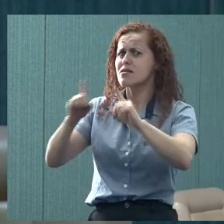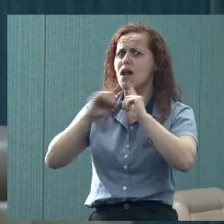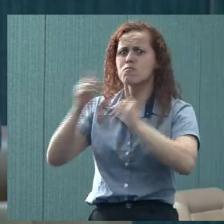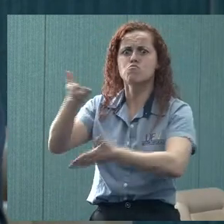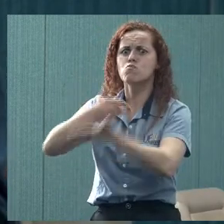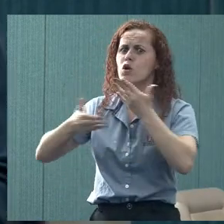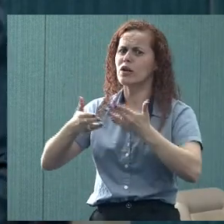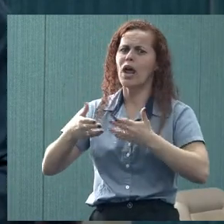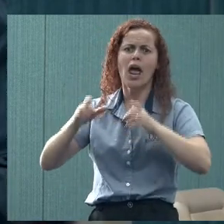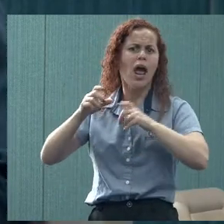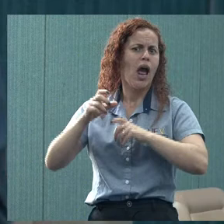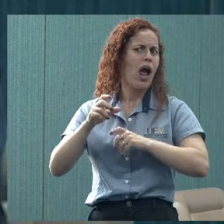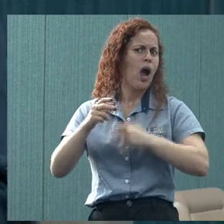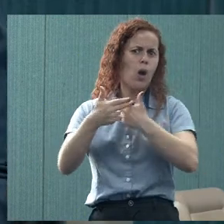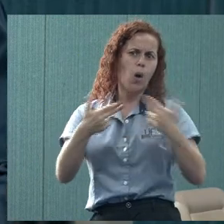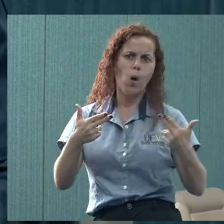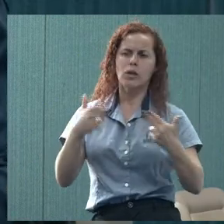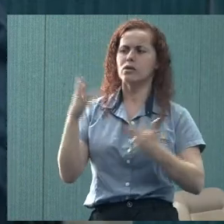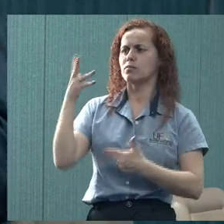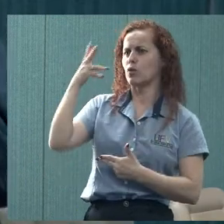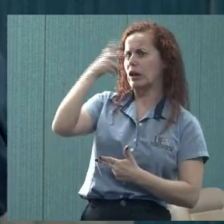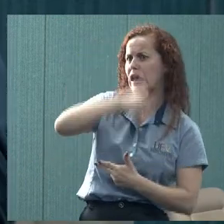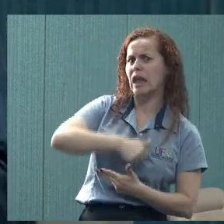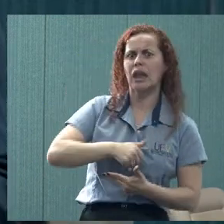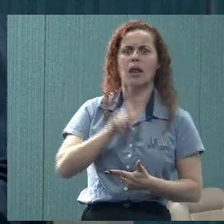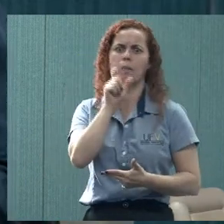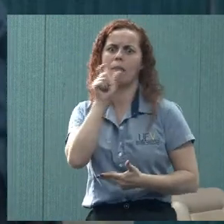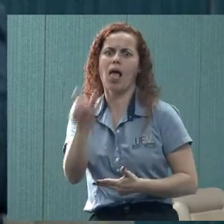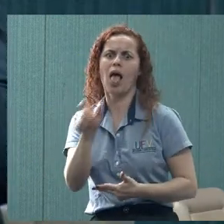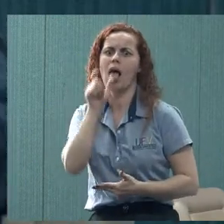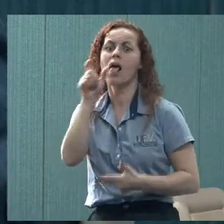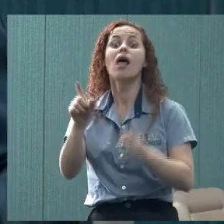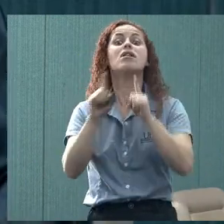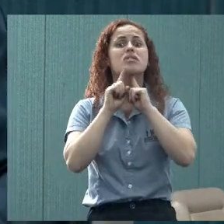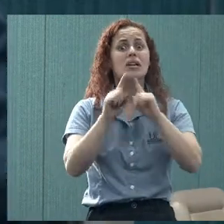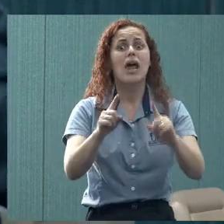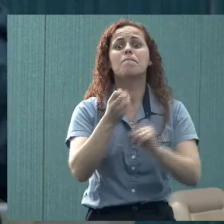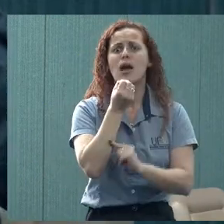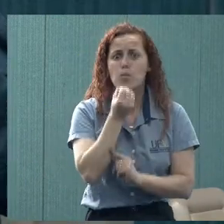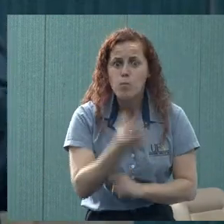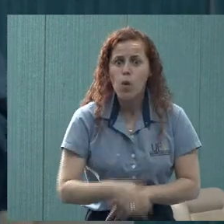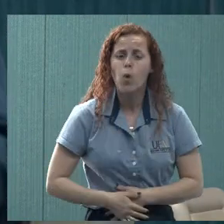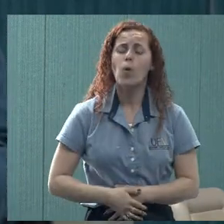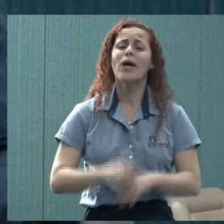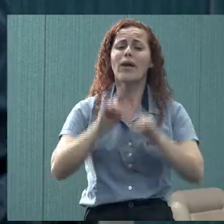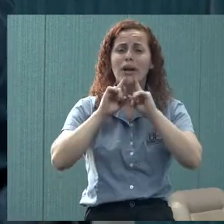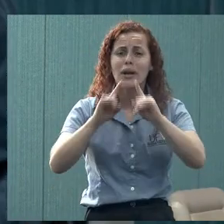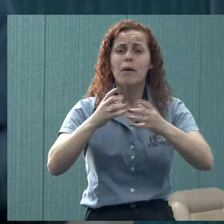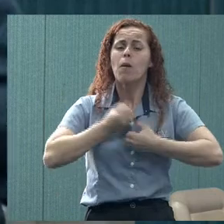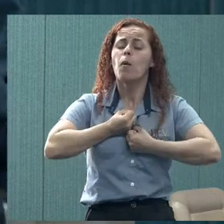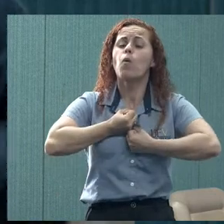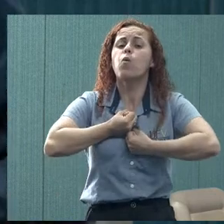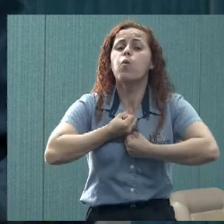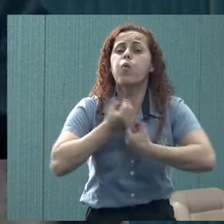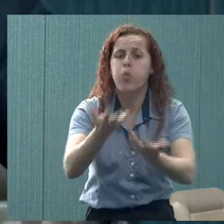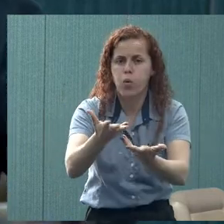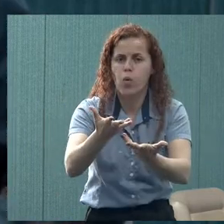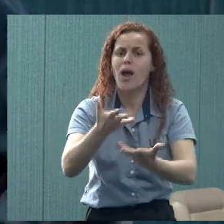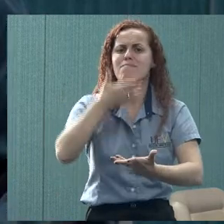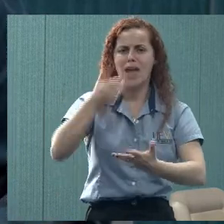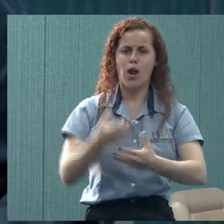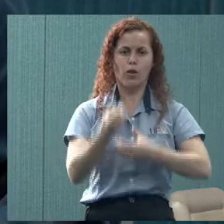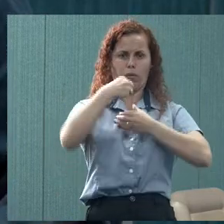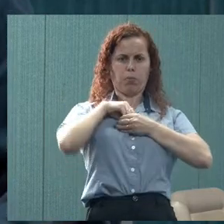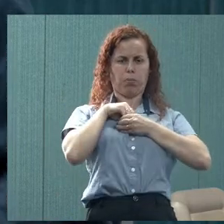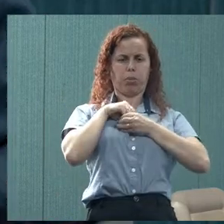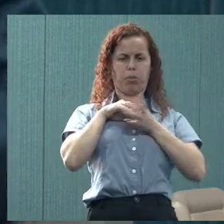falando coisas bonitas e belas e agradáveis, então reclamar é bom, reclamem, coloca para fora de alguma forma melhor do que guardar e fingir